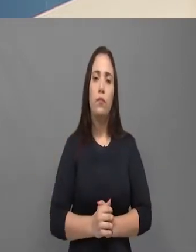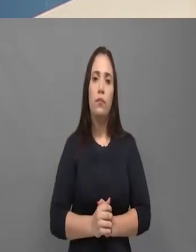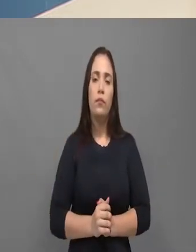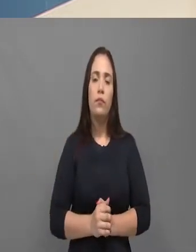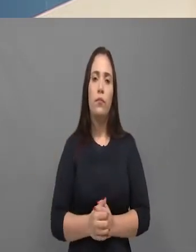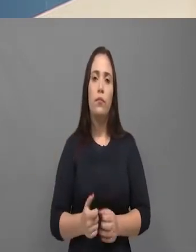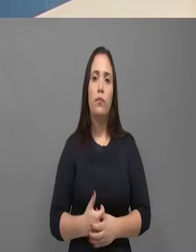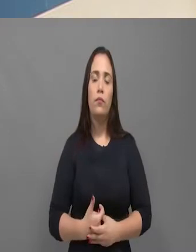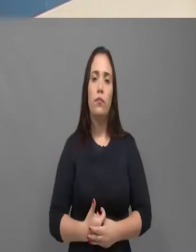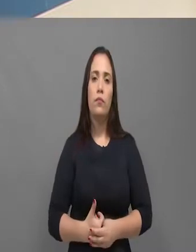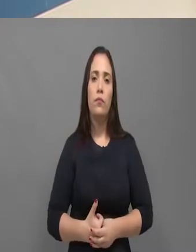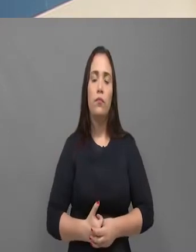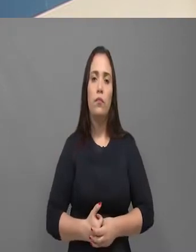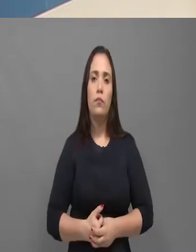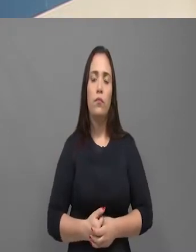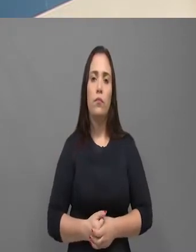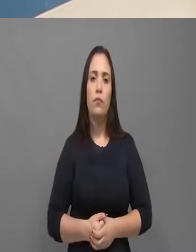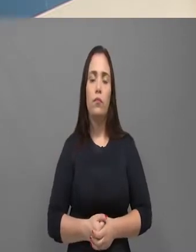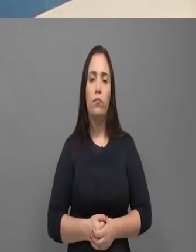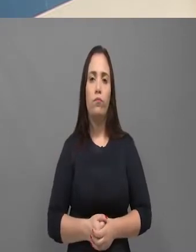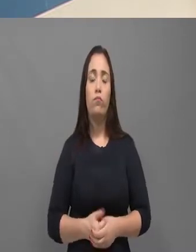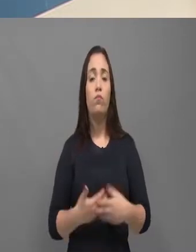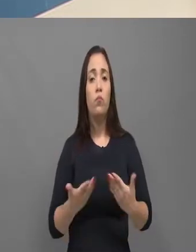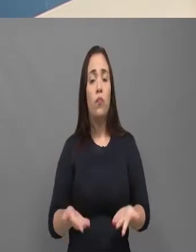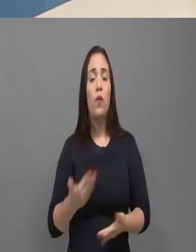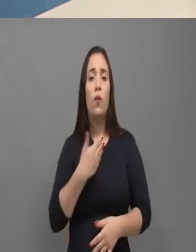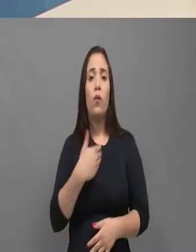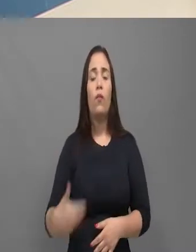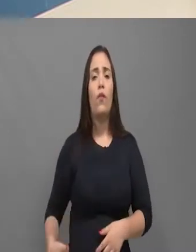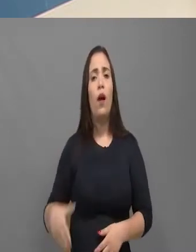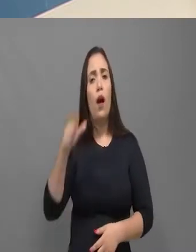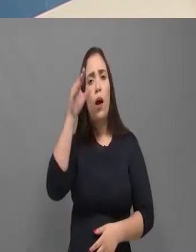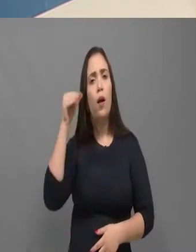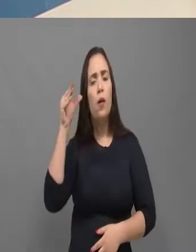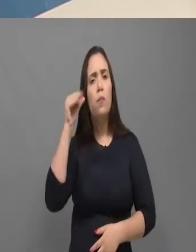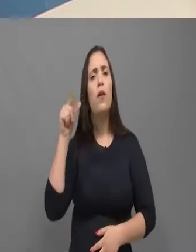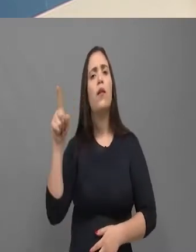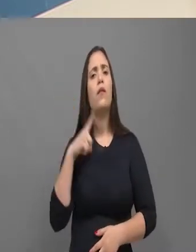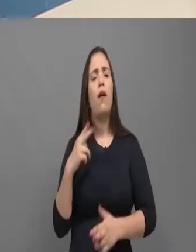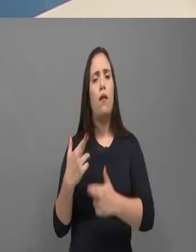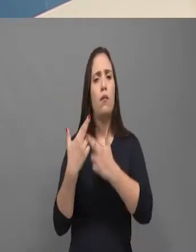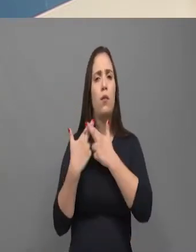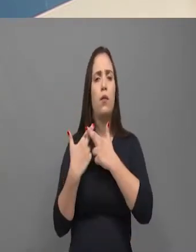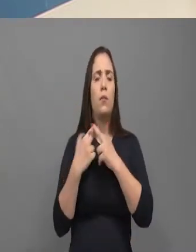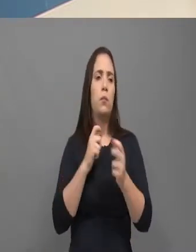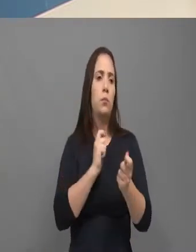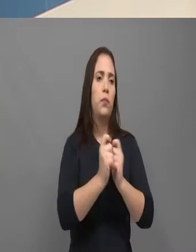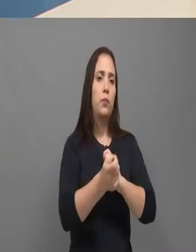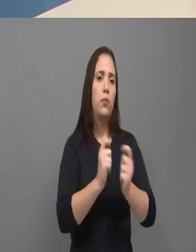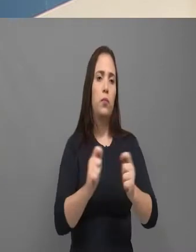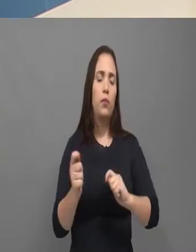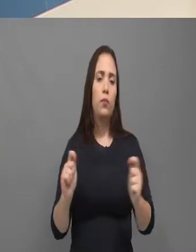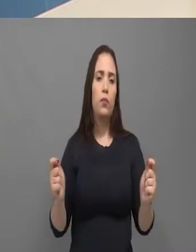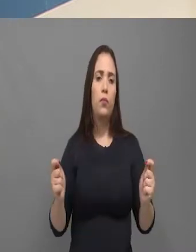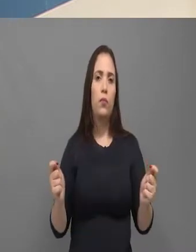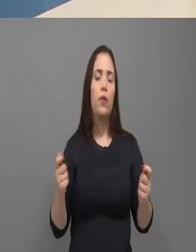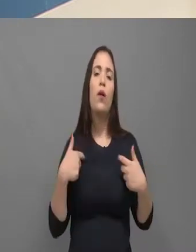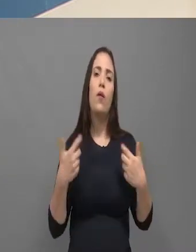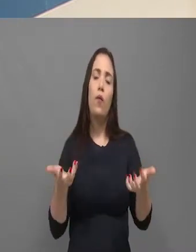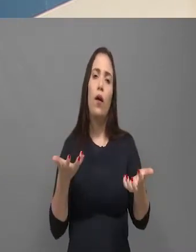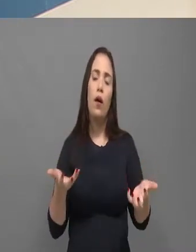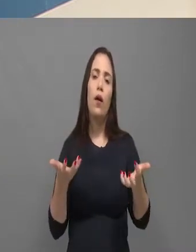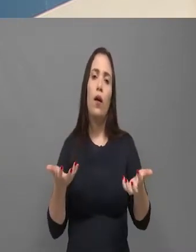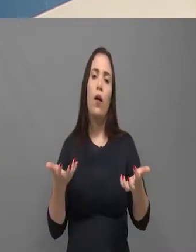Estado equilibrado. Não é por outra coisa, não é porque o gestor tem equilíbrio. Porque se fosse um doido aí,